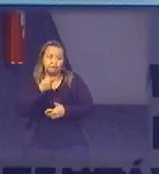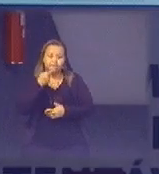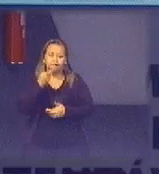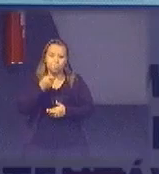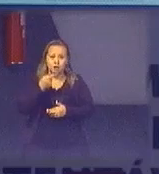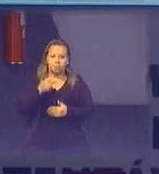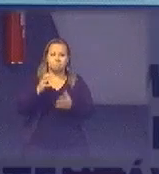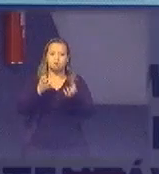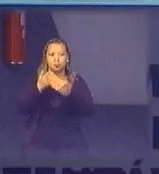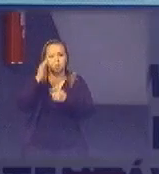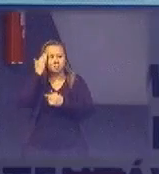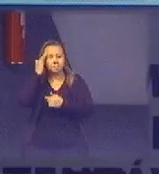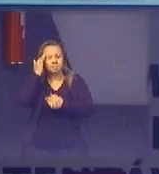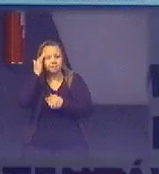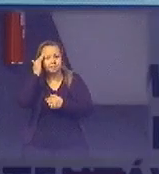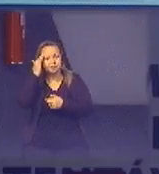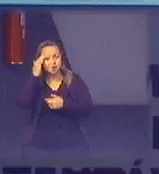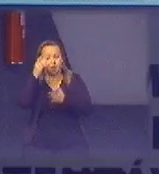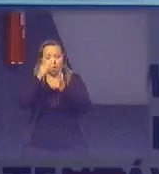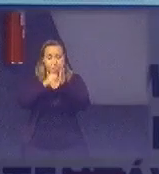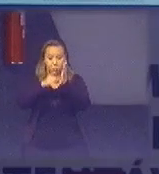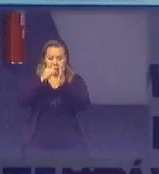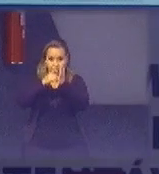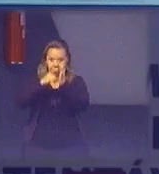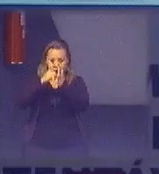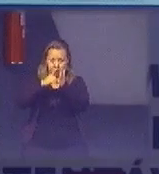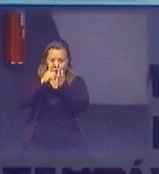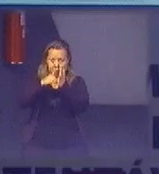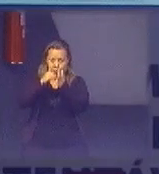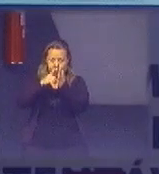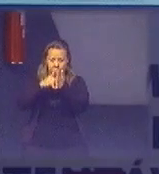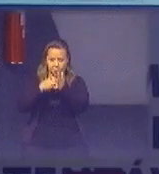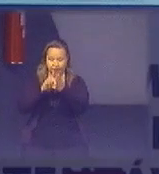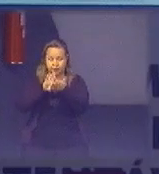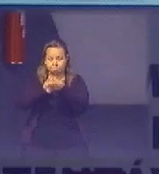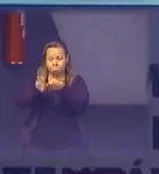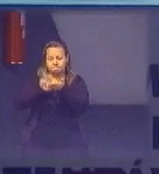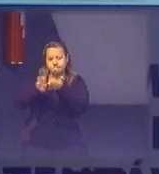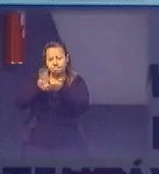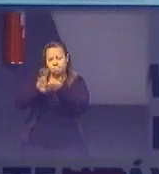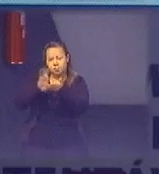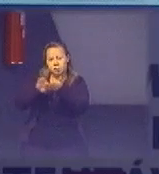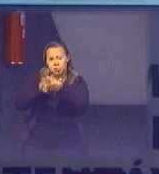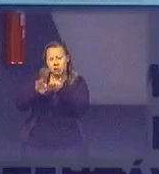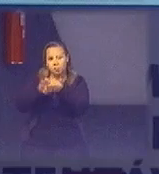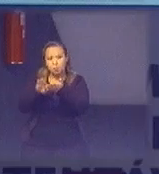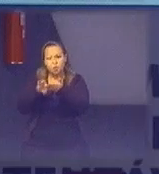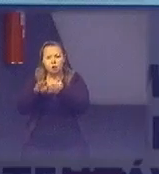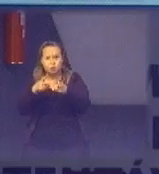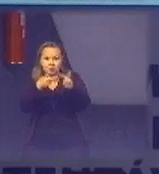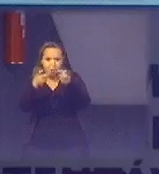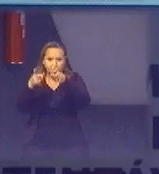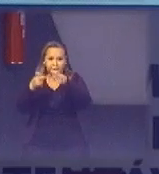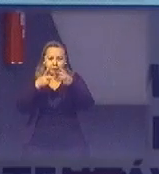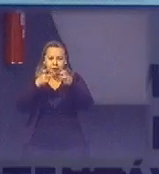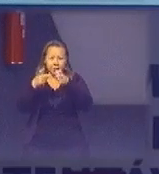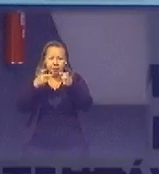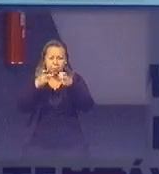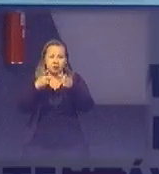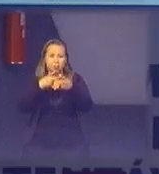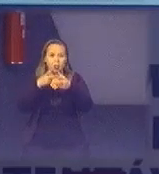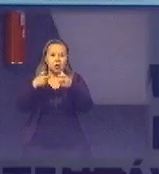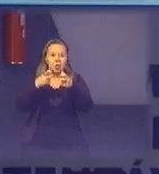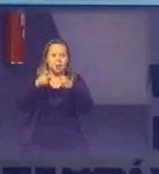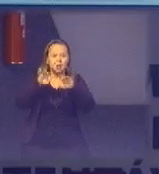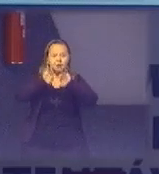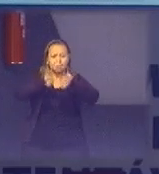entendessem isso ele é um decreto que ele vai tirar um pouco a visão de colcha de retalhos e normas